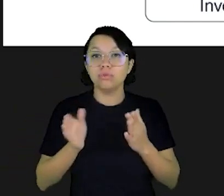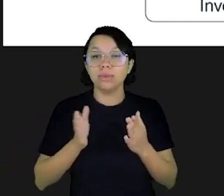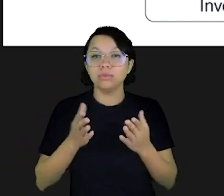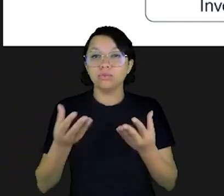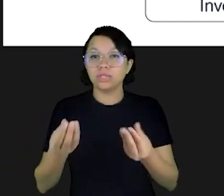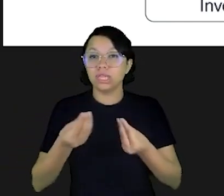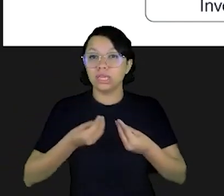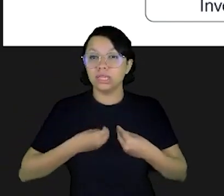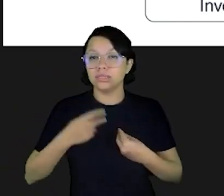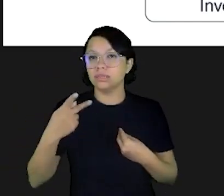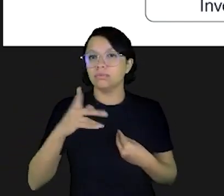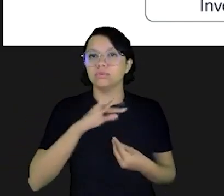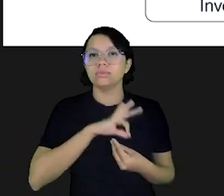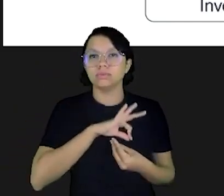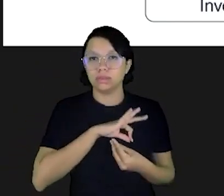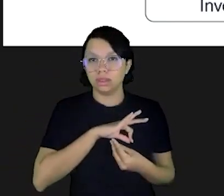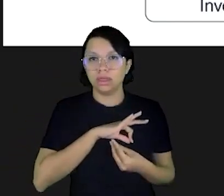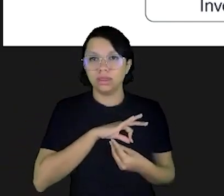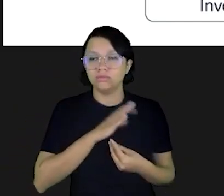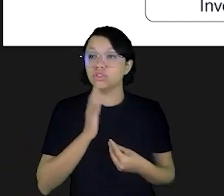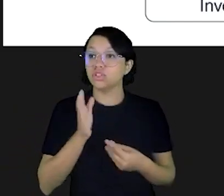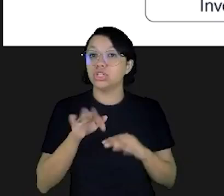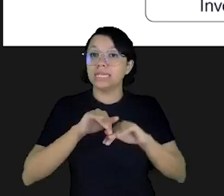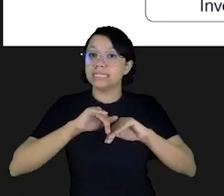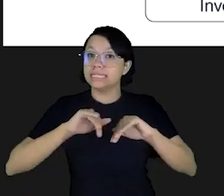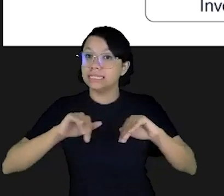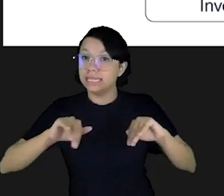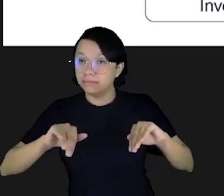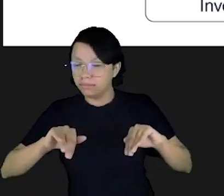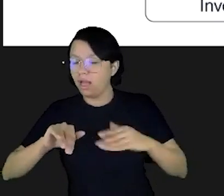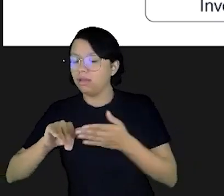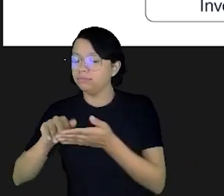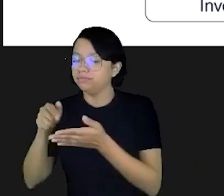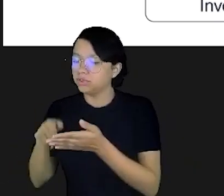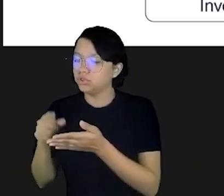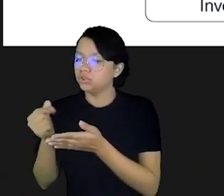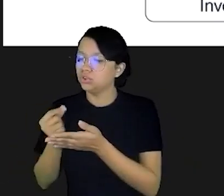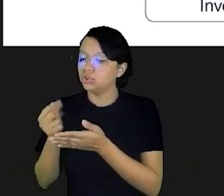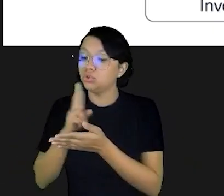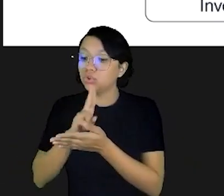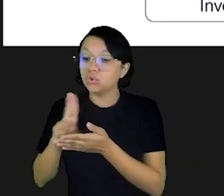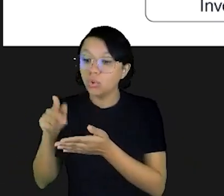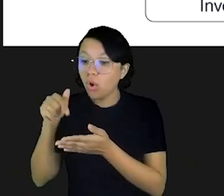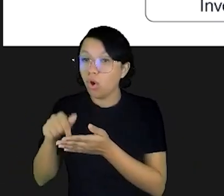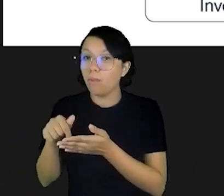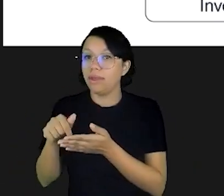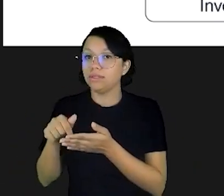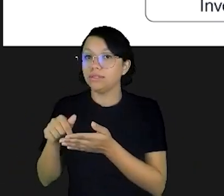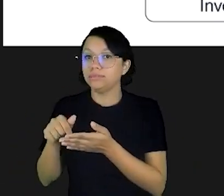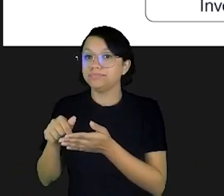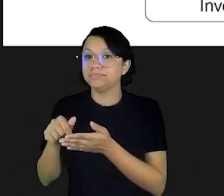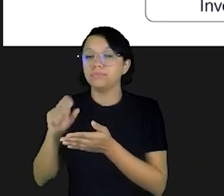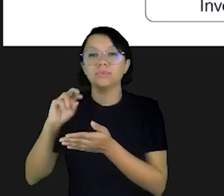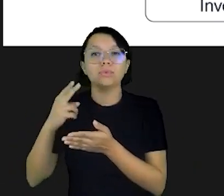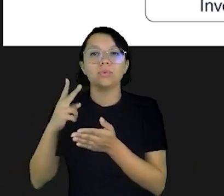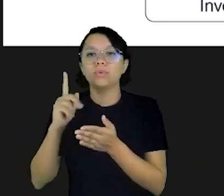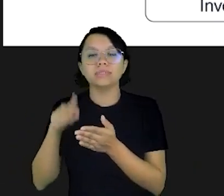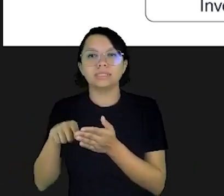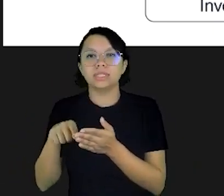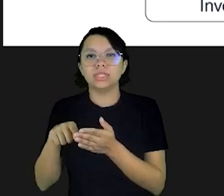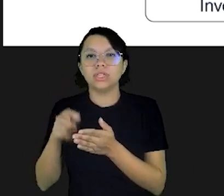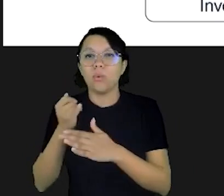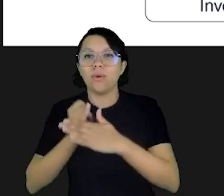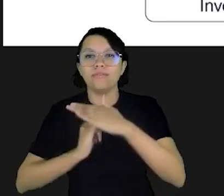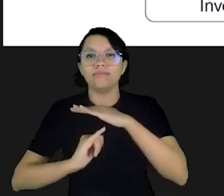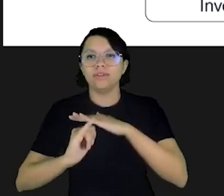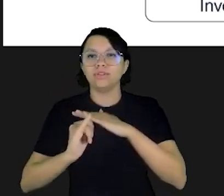você receber o seu salário, você já separe aquele dinheiro, já dê o nome ao dinheiro, ou seja, faça o